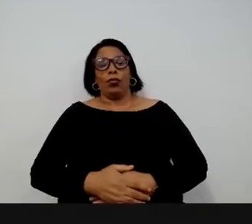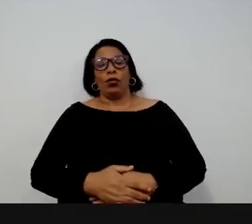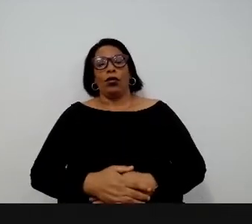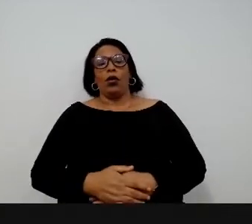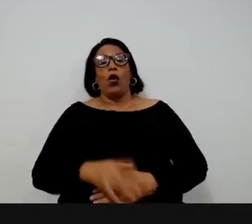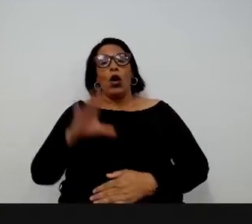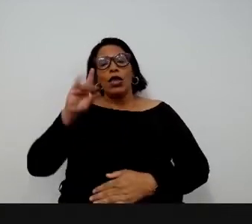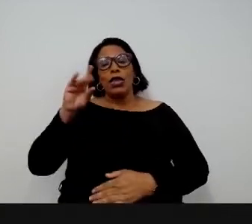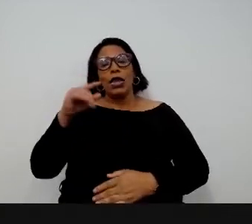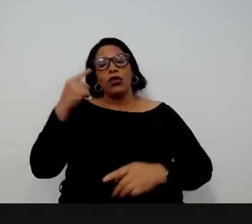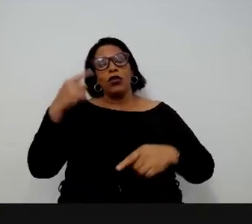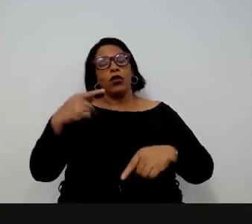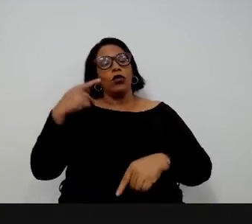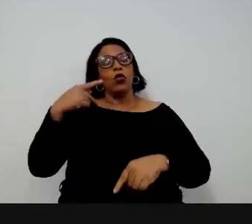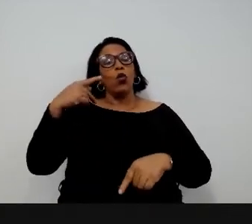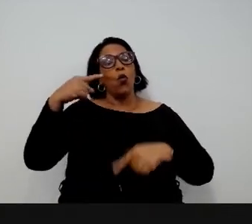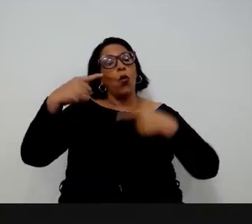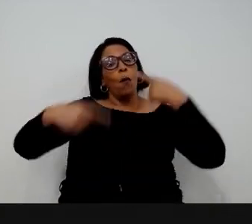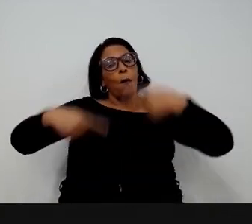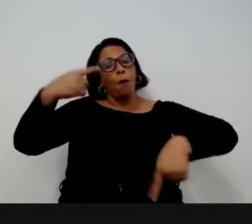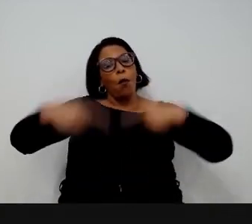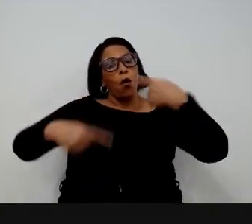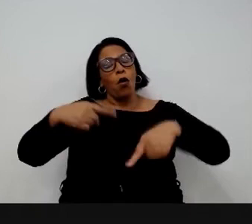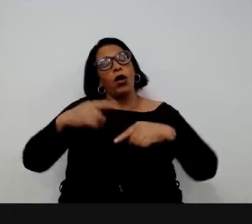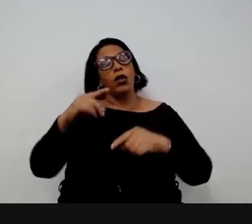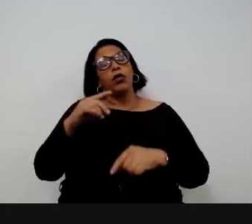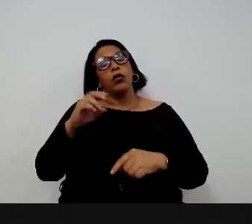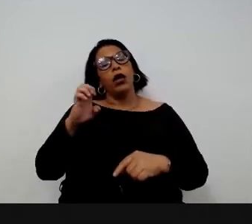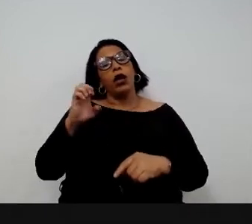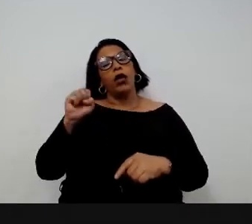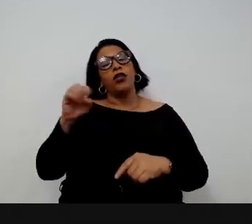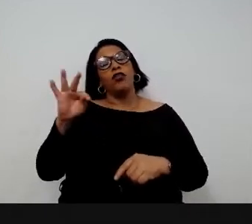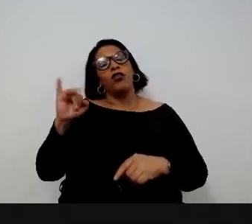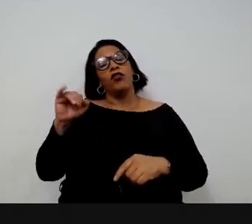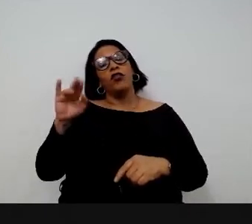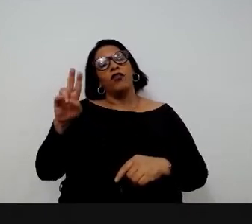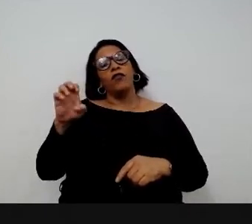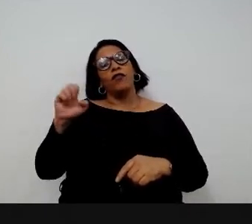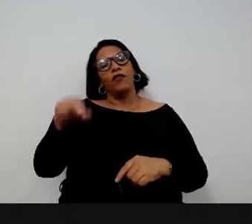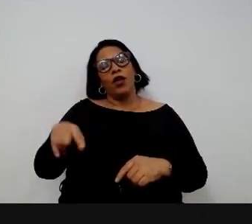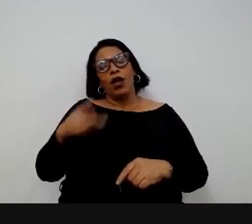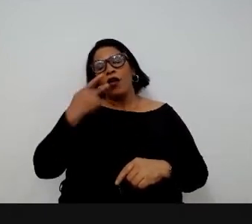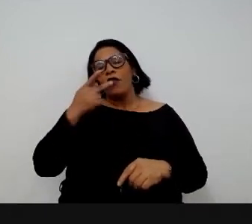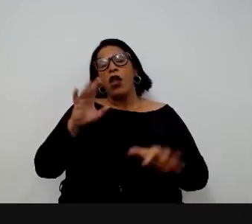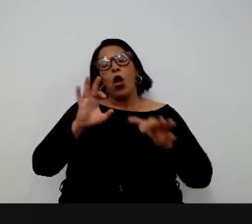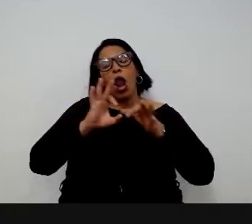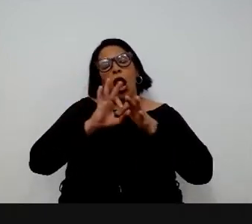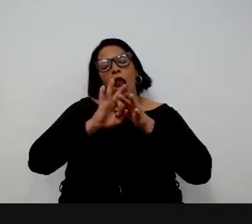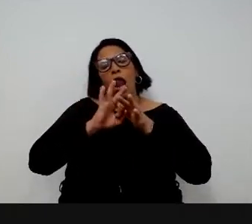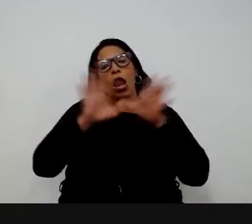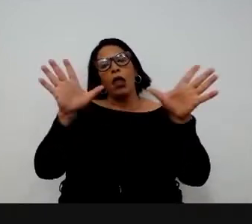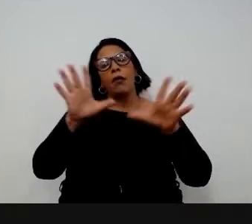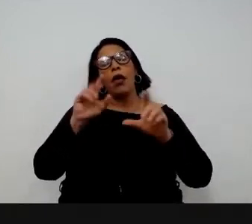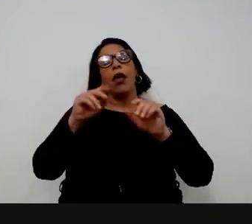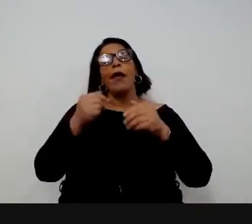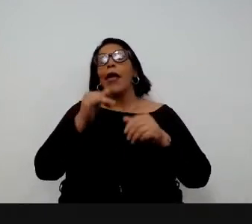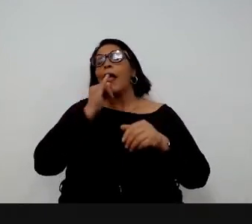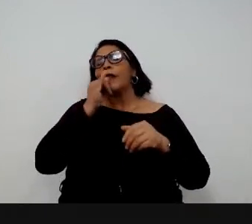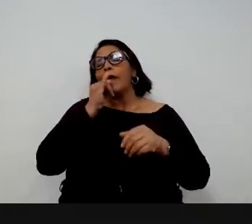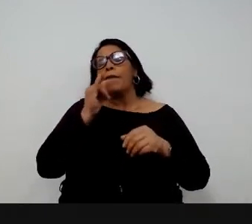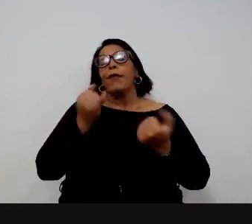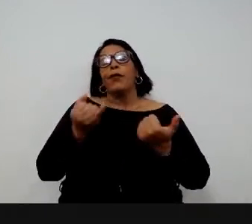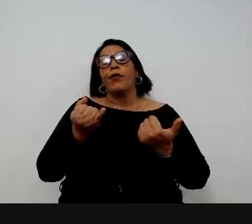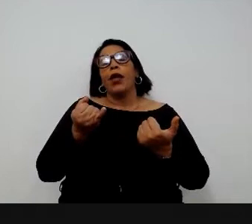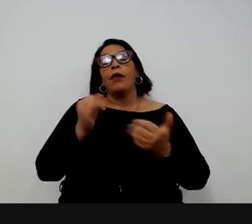O cientista político Steve Telles tem um paper que ele chamou de clodiocracia. o ele pega? Ele